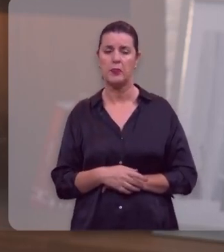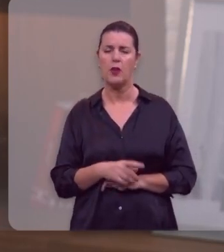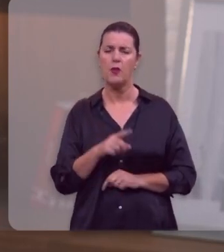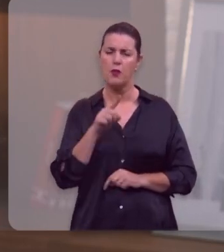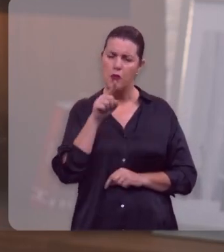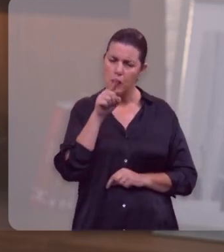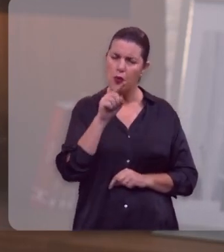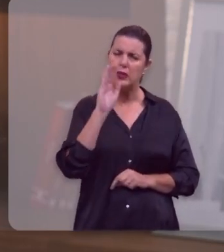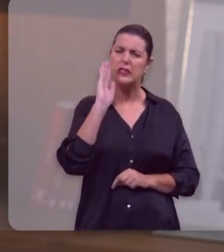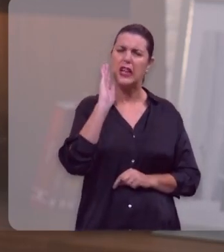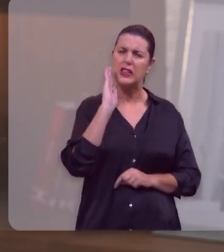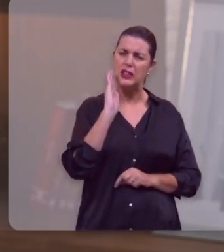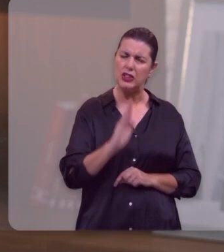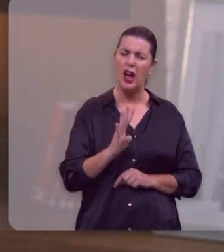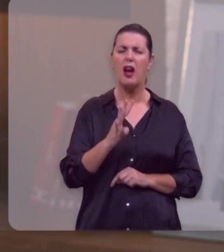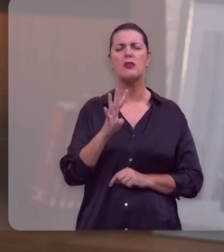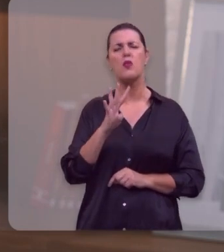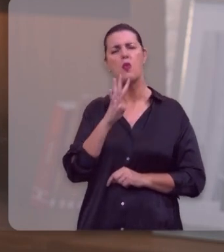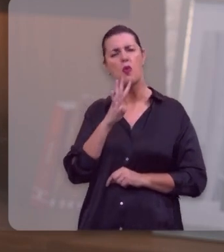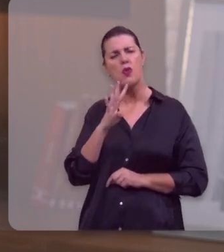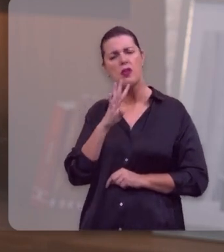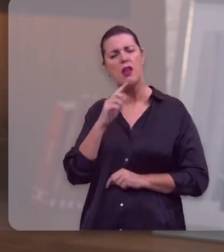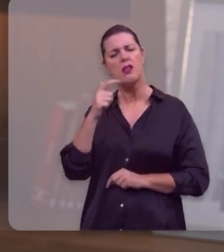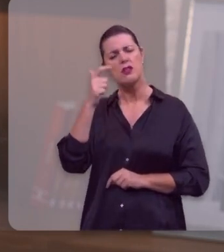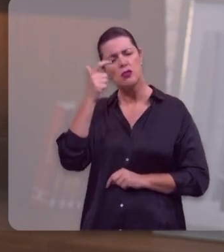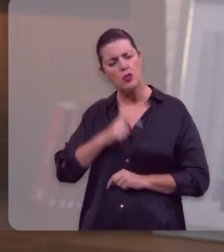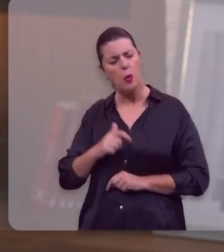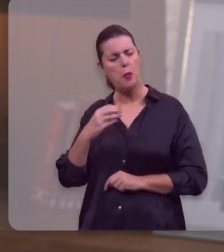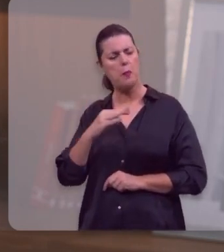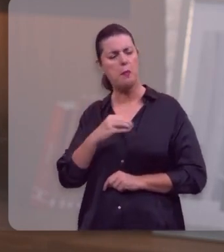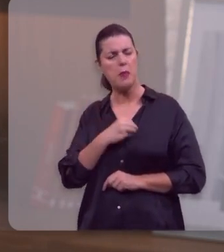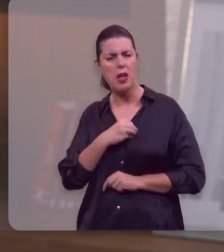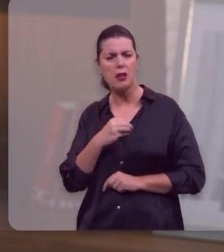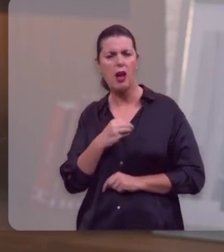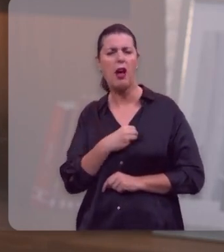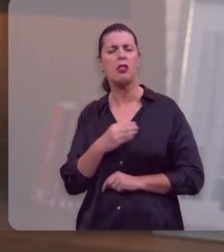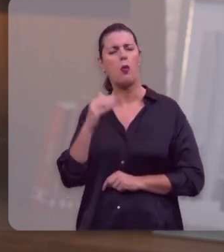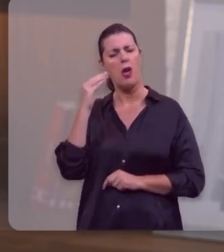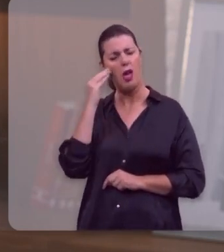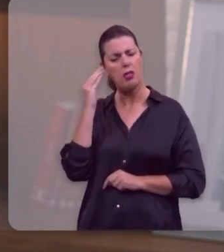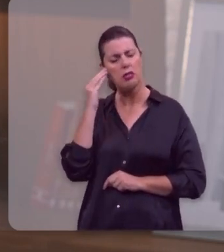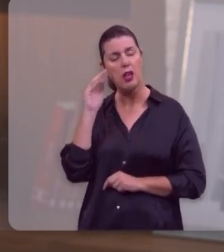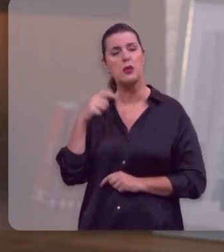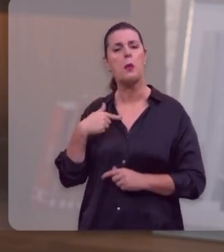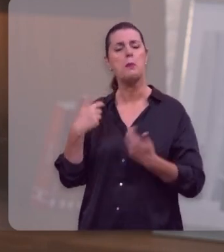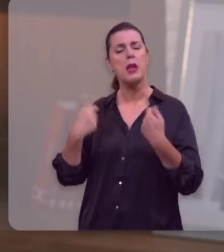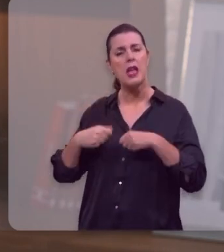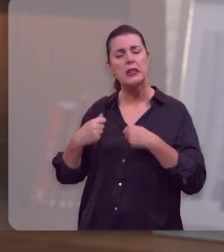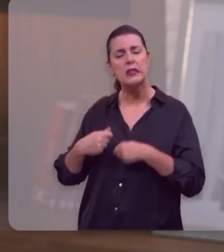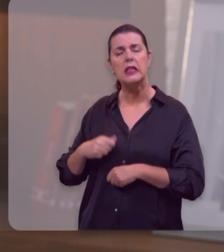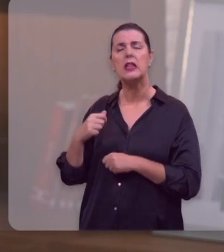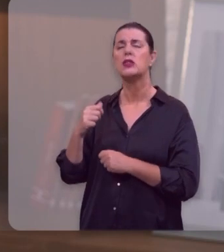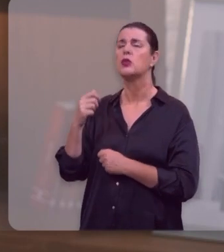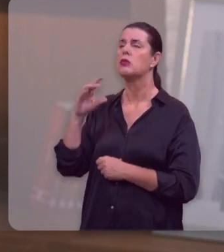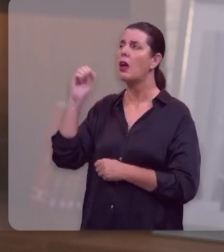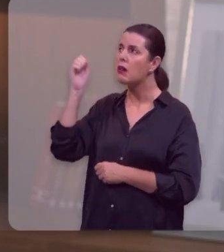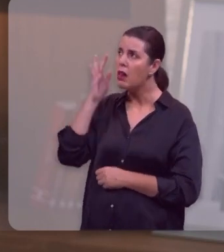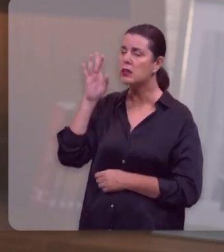você já reconheceu que é um pecador e que precisa e carece da graça de Deus?